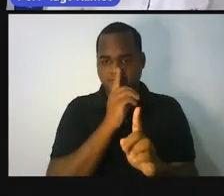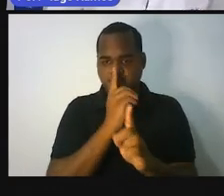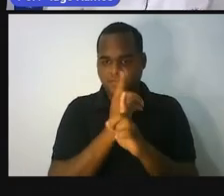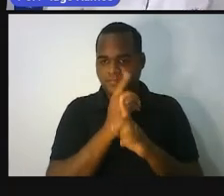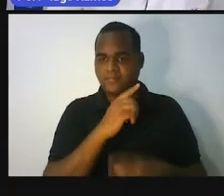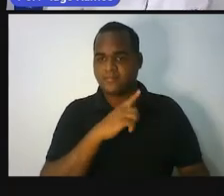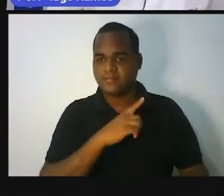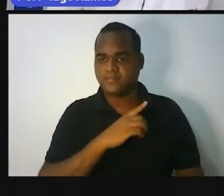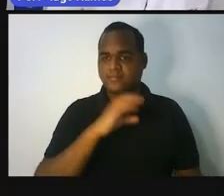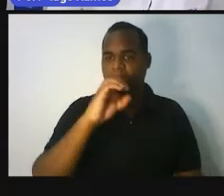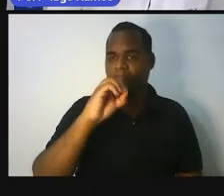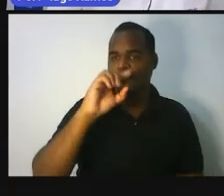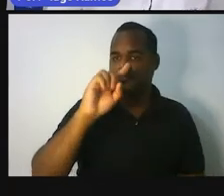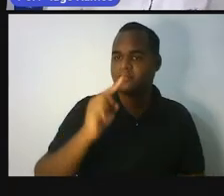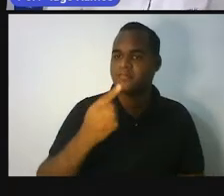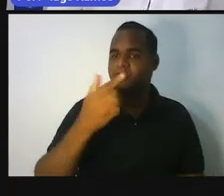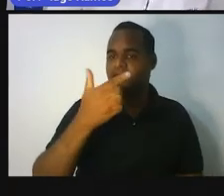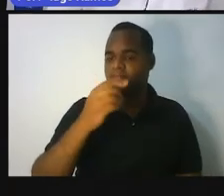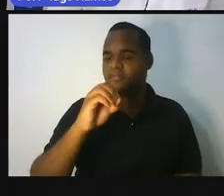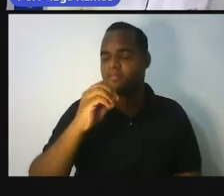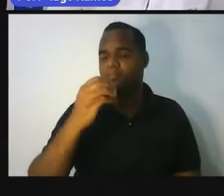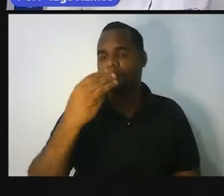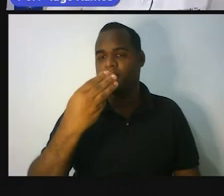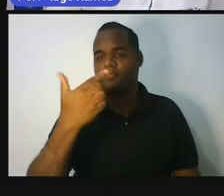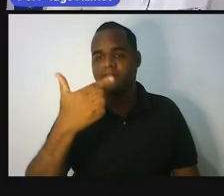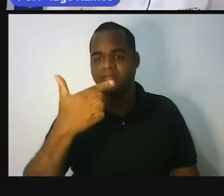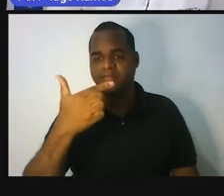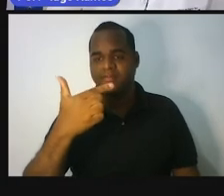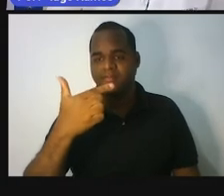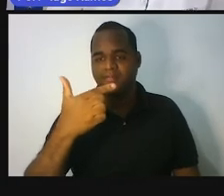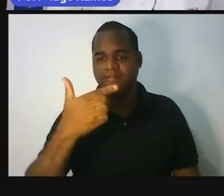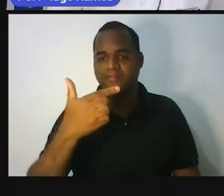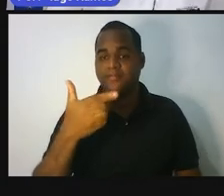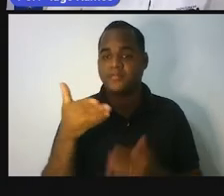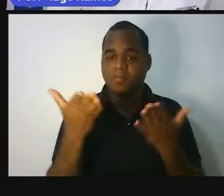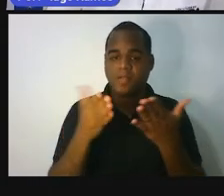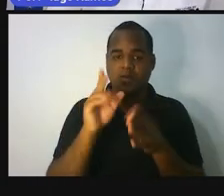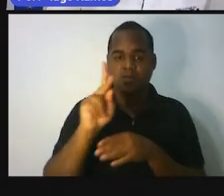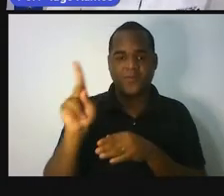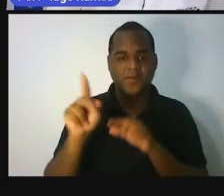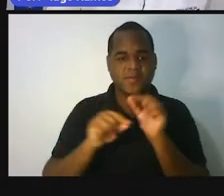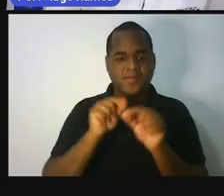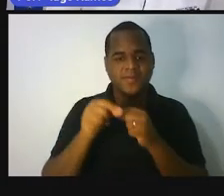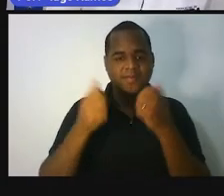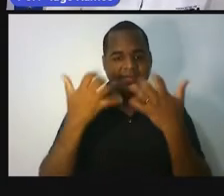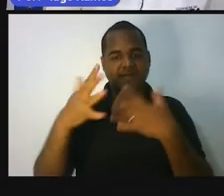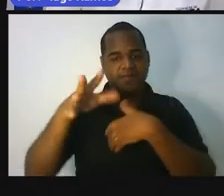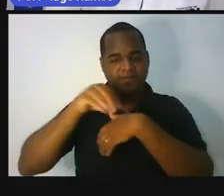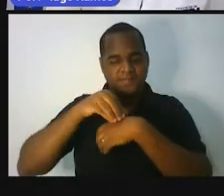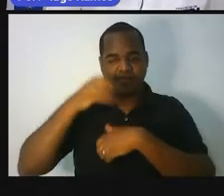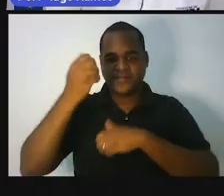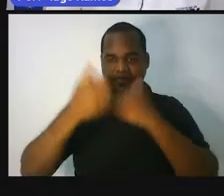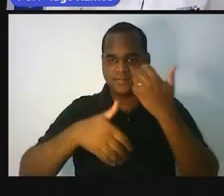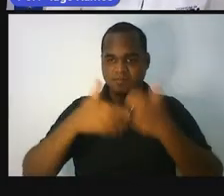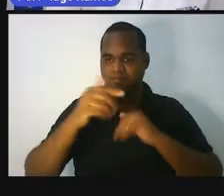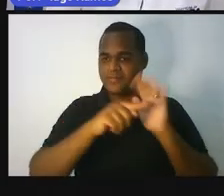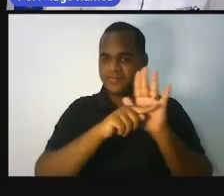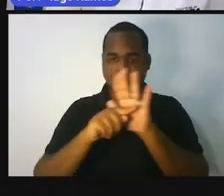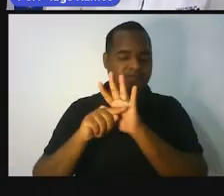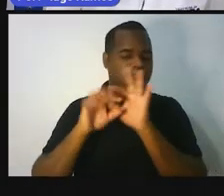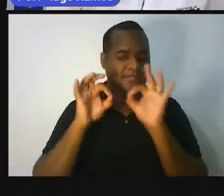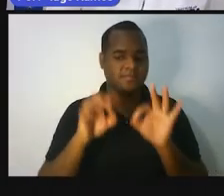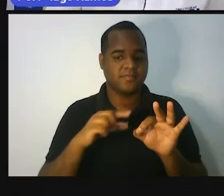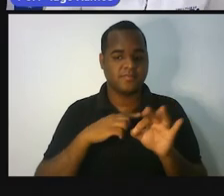,032. E agora, professor, agora é só pegar o 0